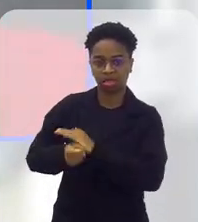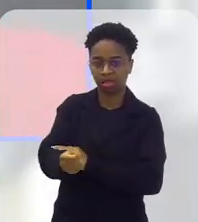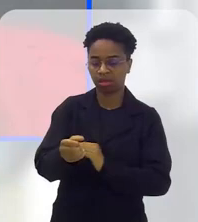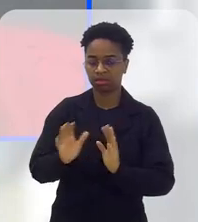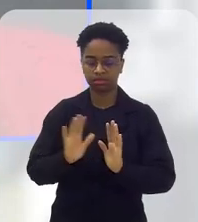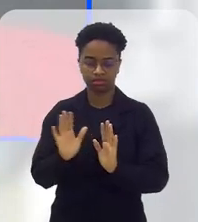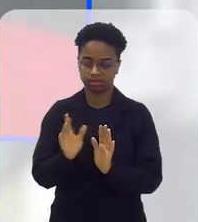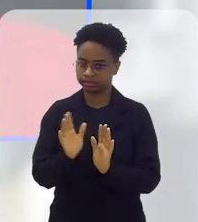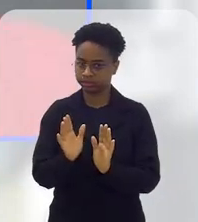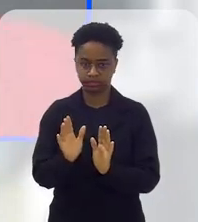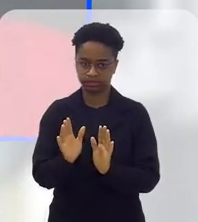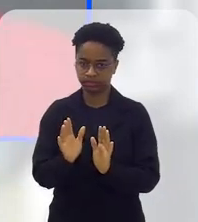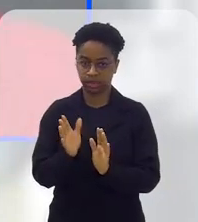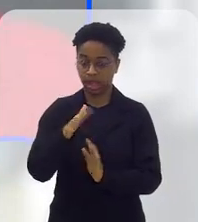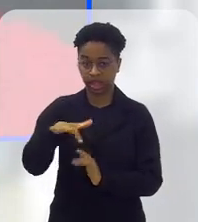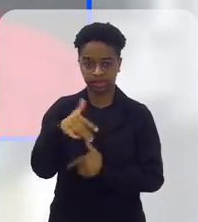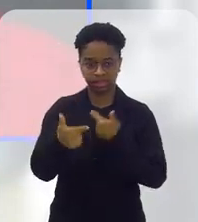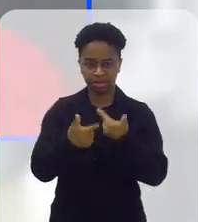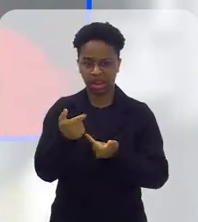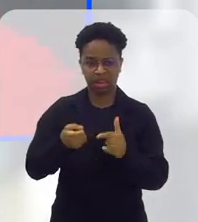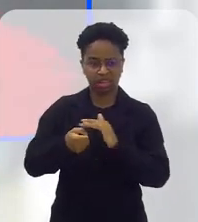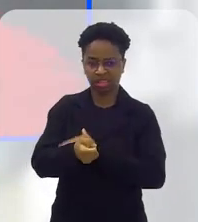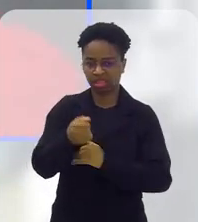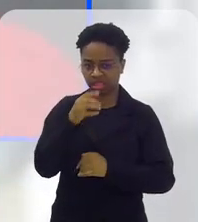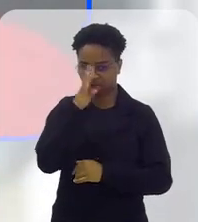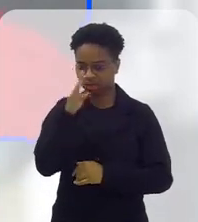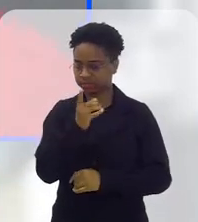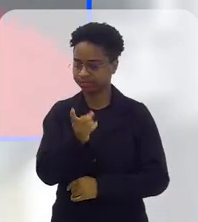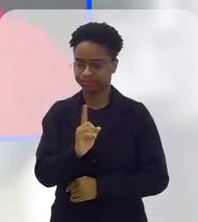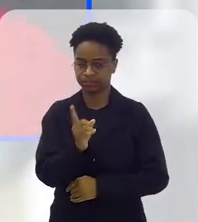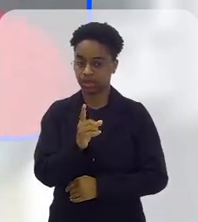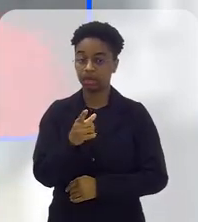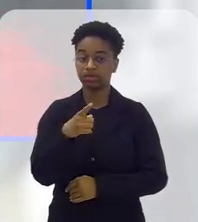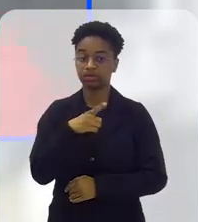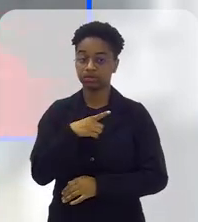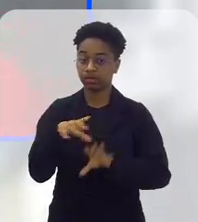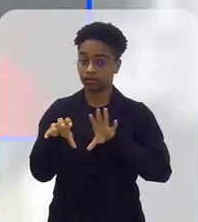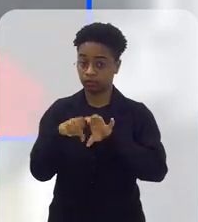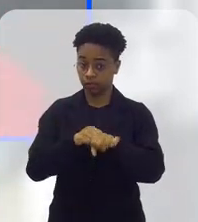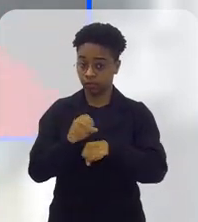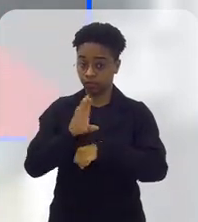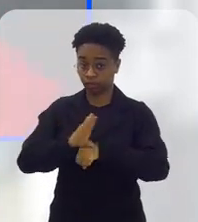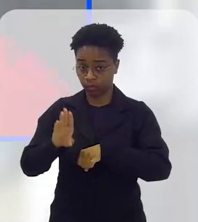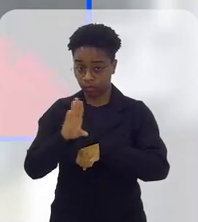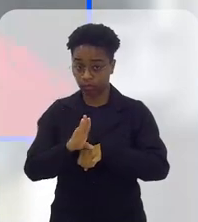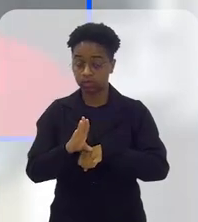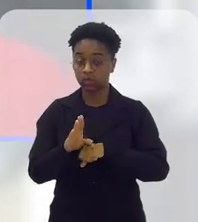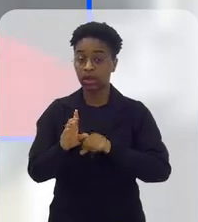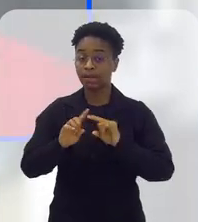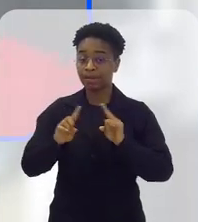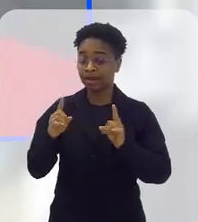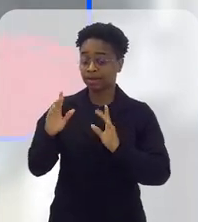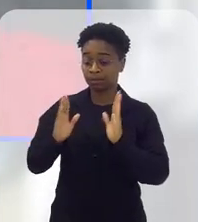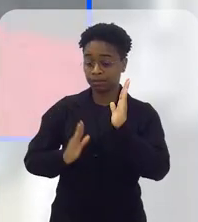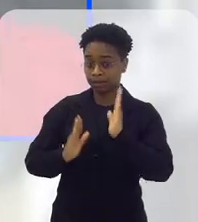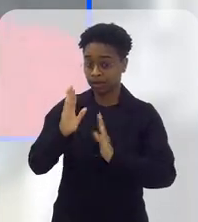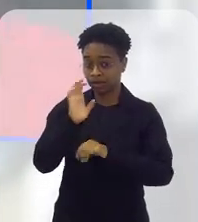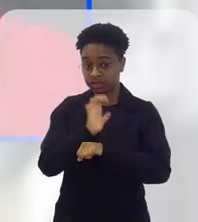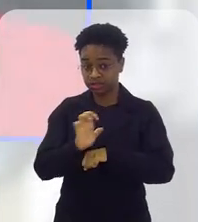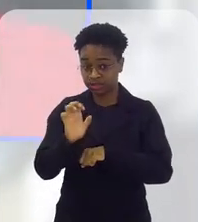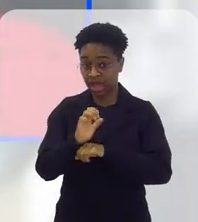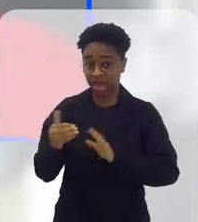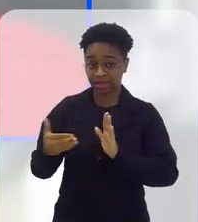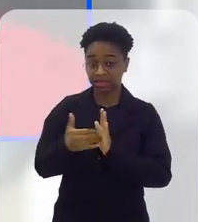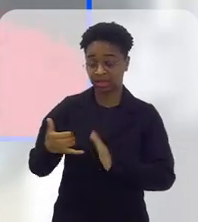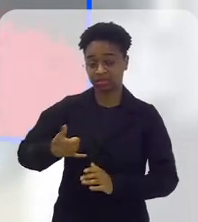pega e insere um adolescente no mercado de trabalho de qualquer forma. Não. Eles fazem essa formação antes e, durante todo o